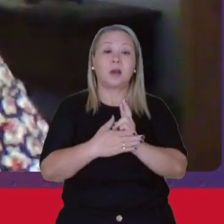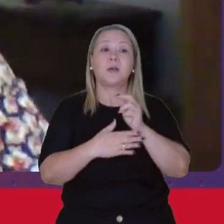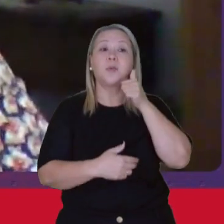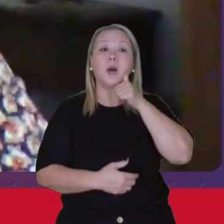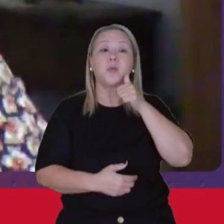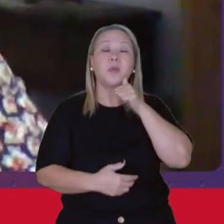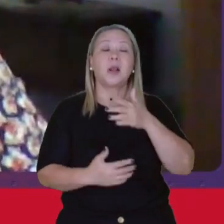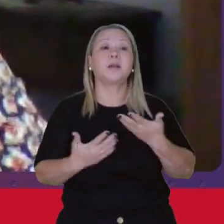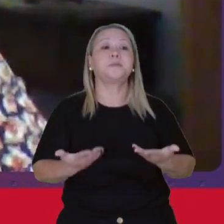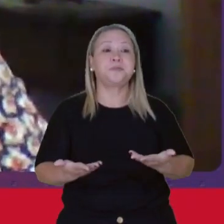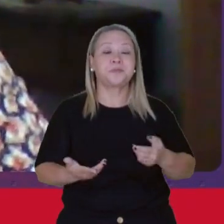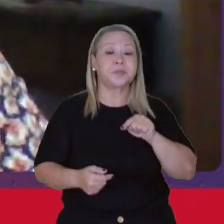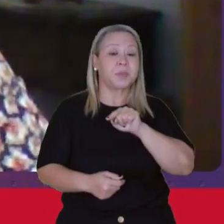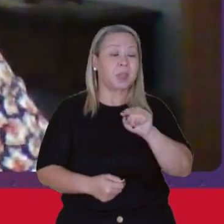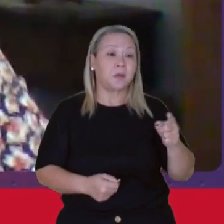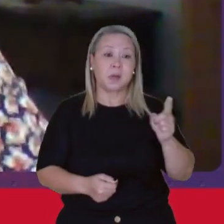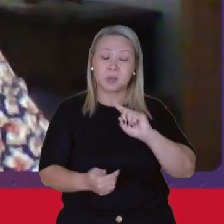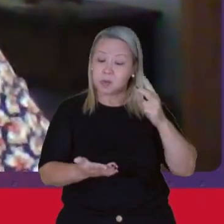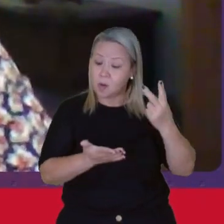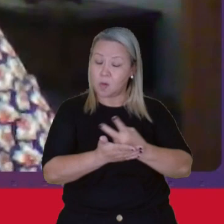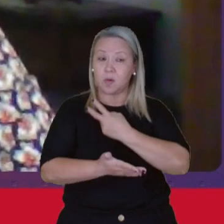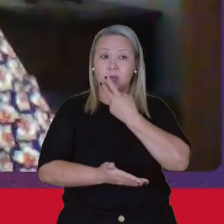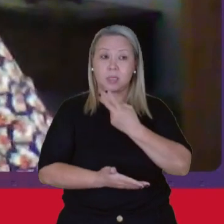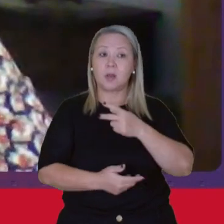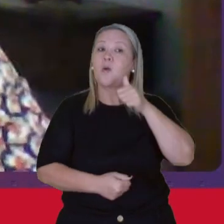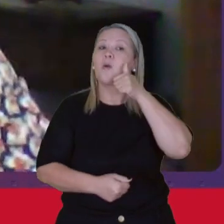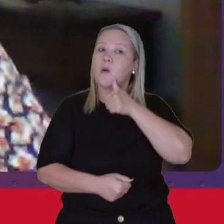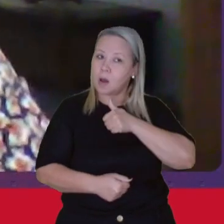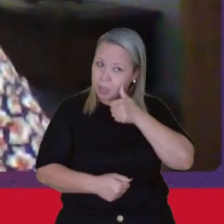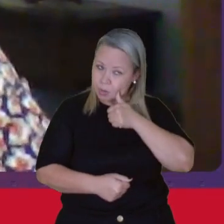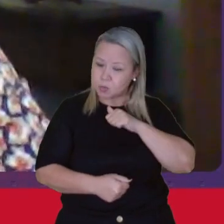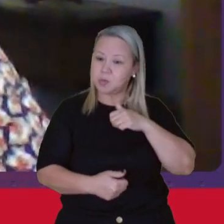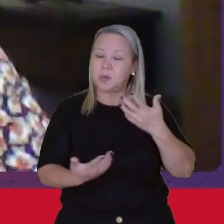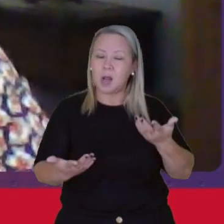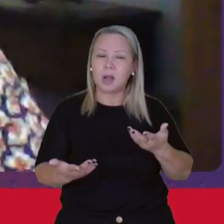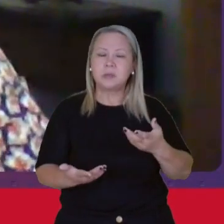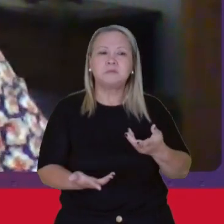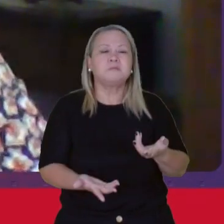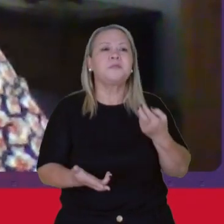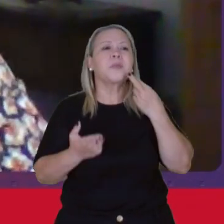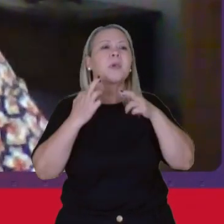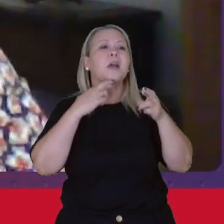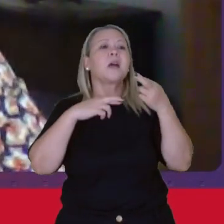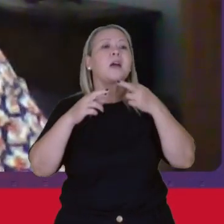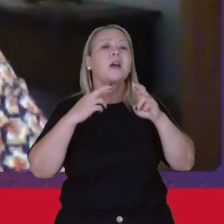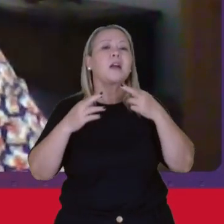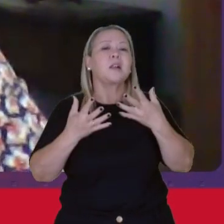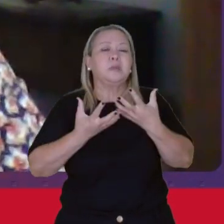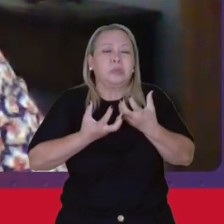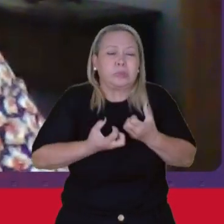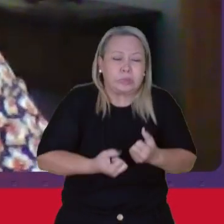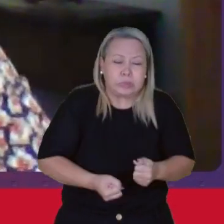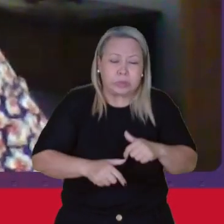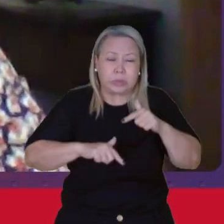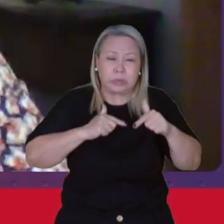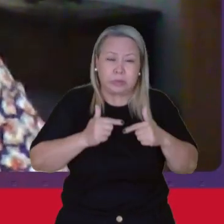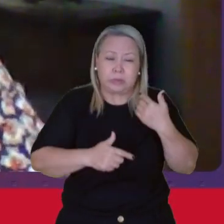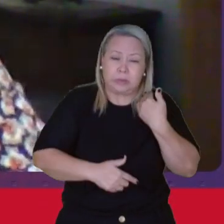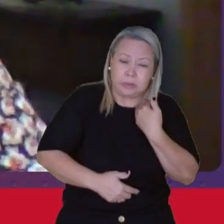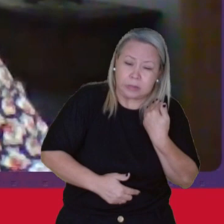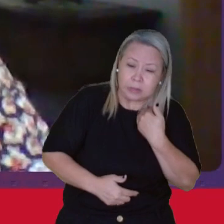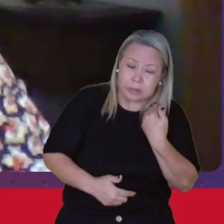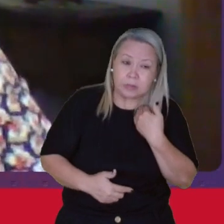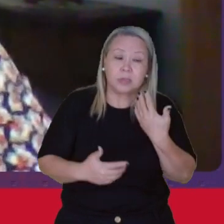entanto Isso não aconteceu As mulheres Se queixam Da sobrecarga De trabalho Nesse